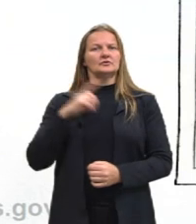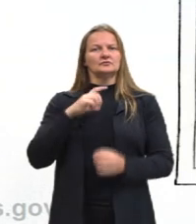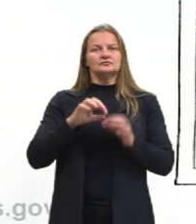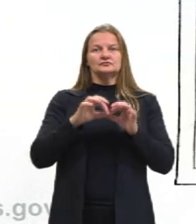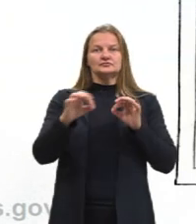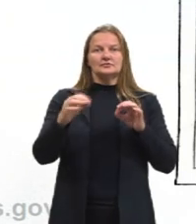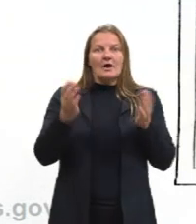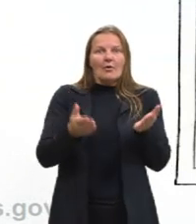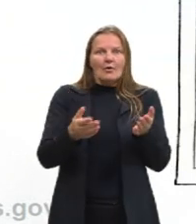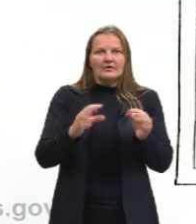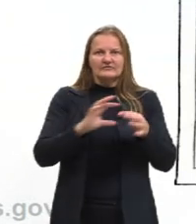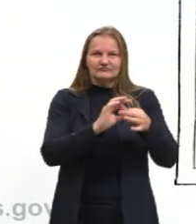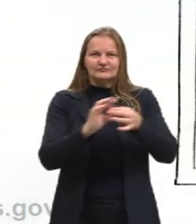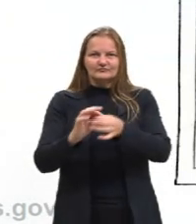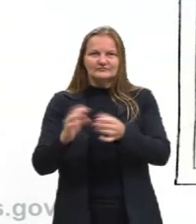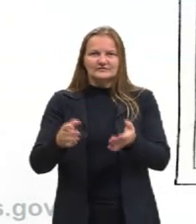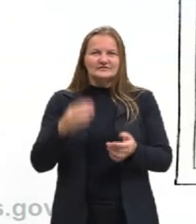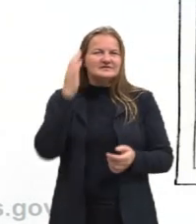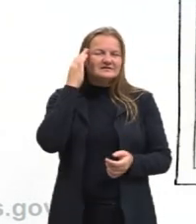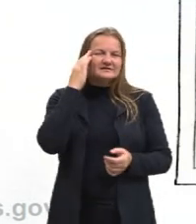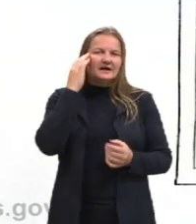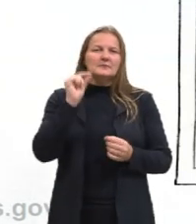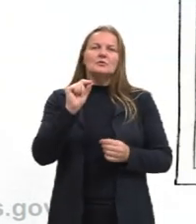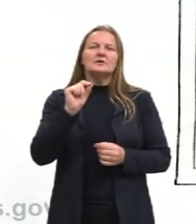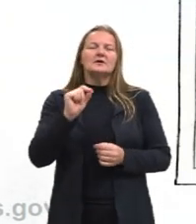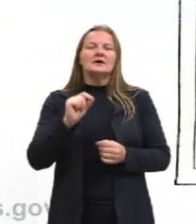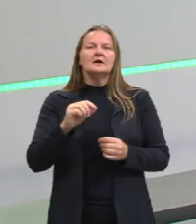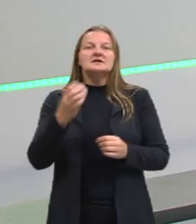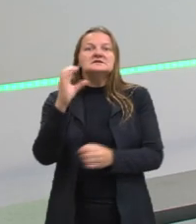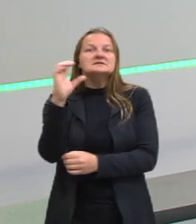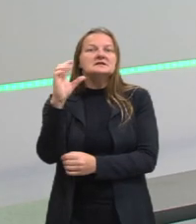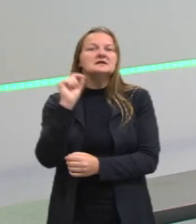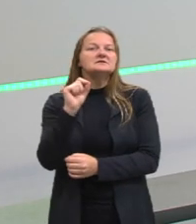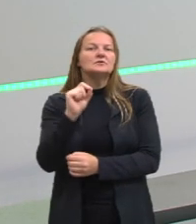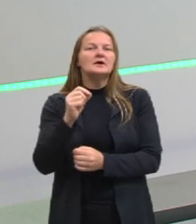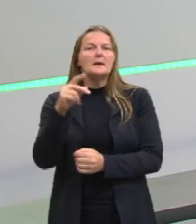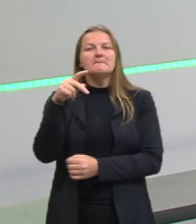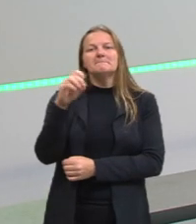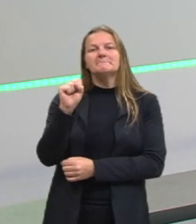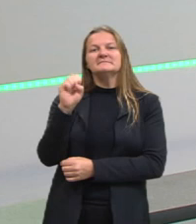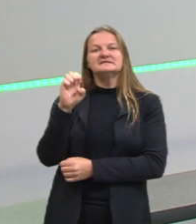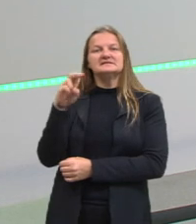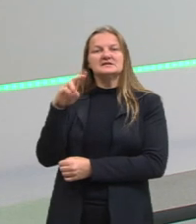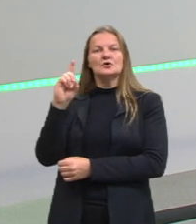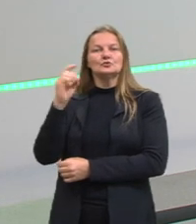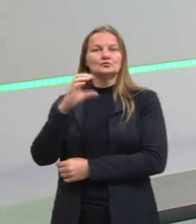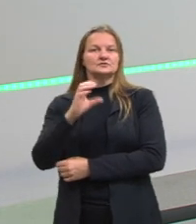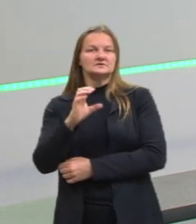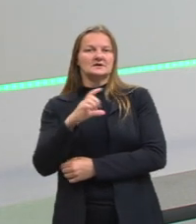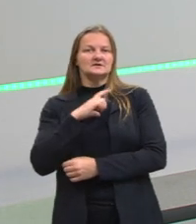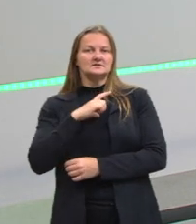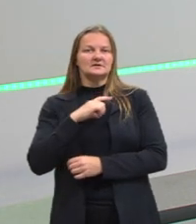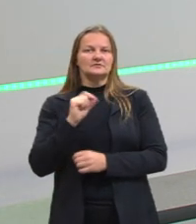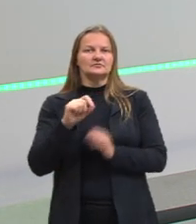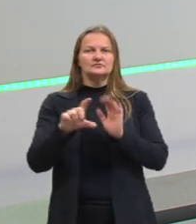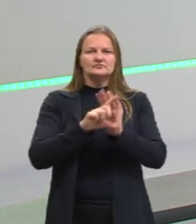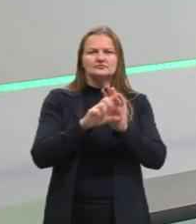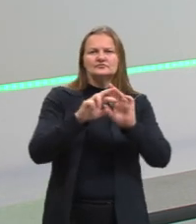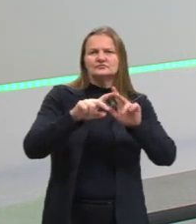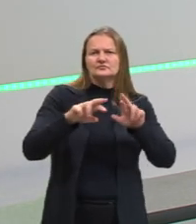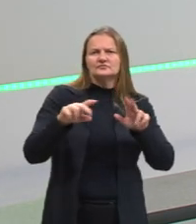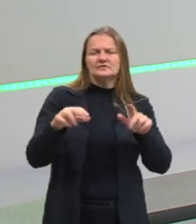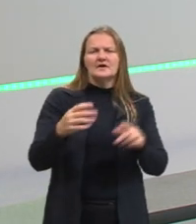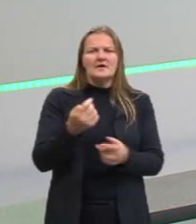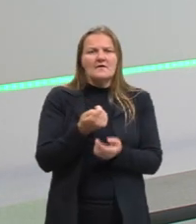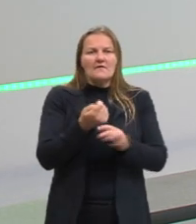que a gente vive hoje. Hoje a gente sabe o que é ciência, o que é pseudociência, né? O que são as fake news